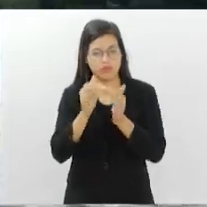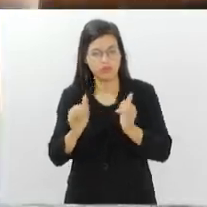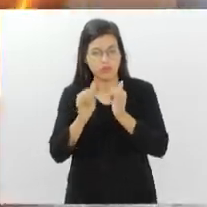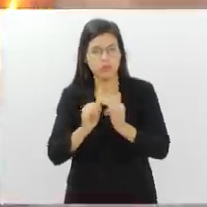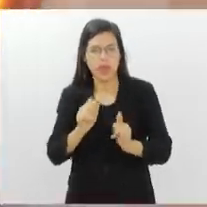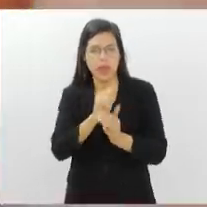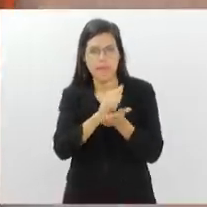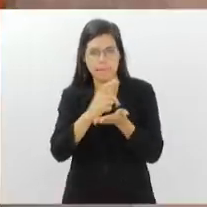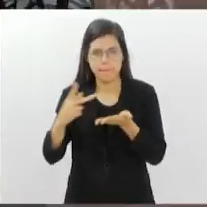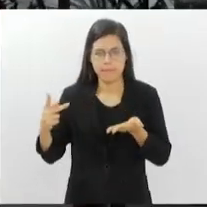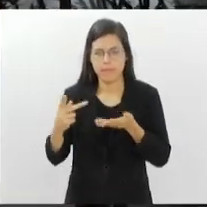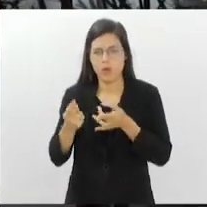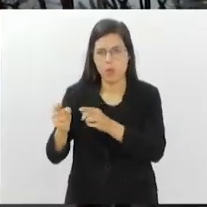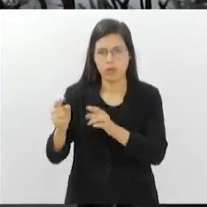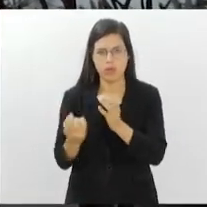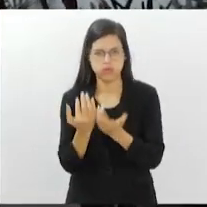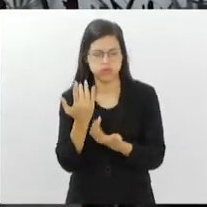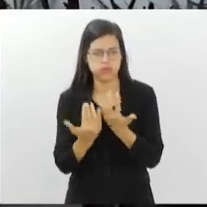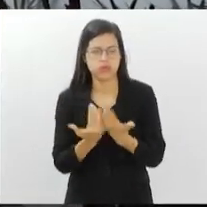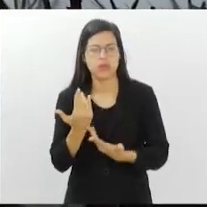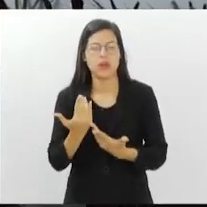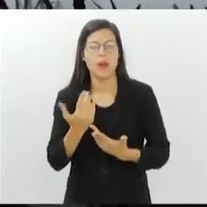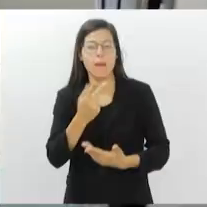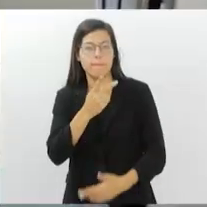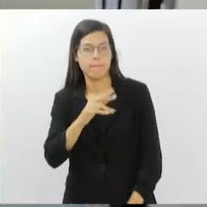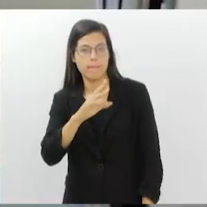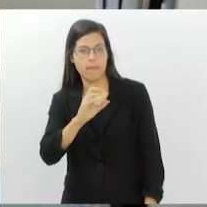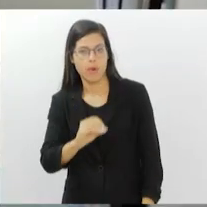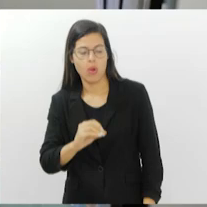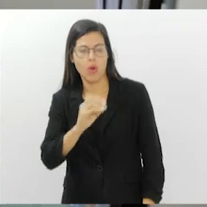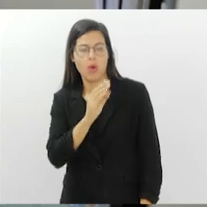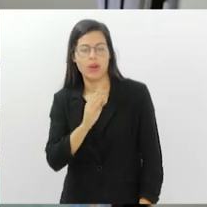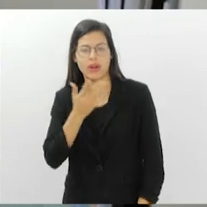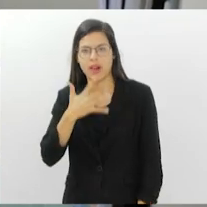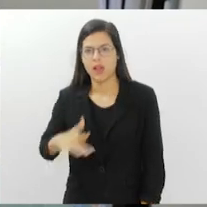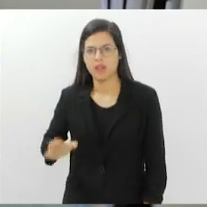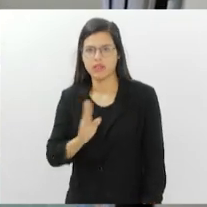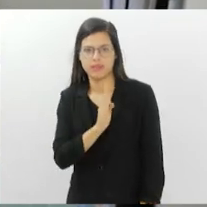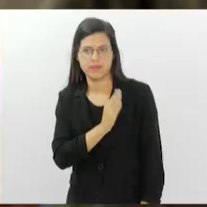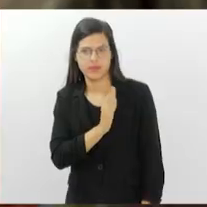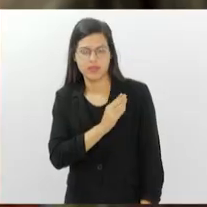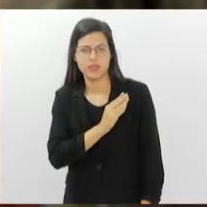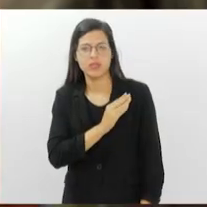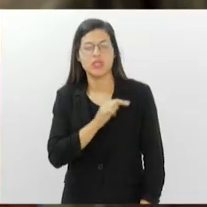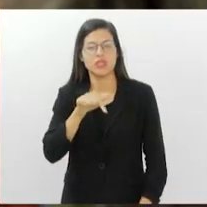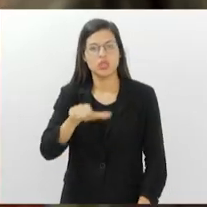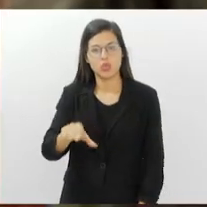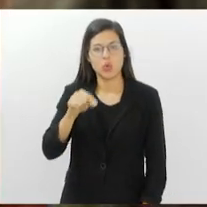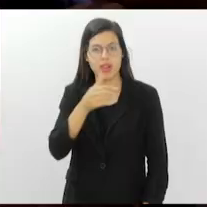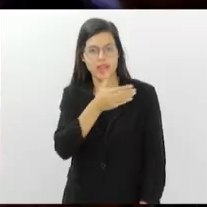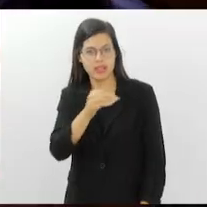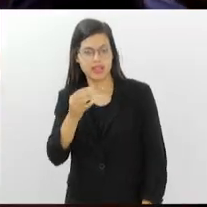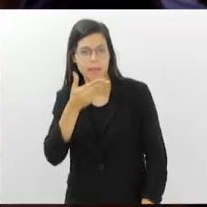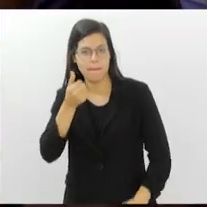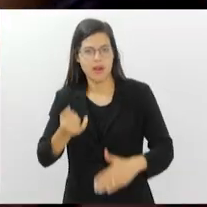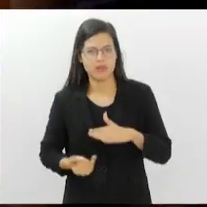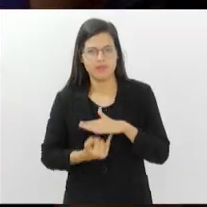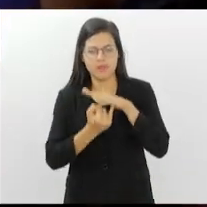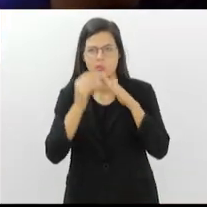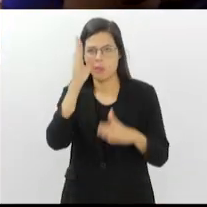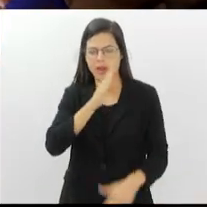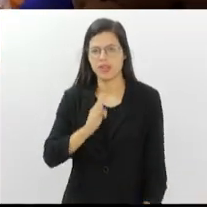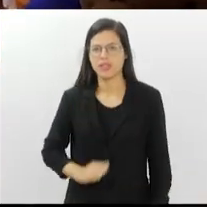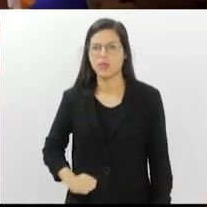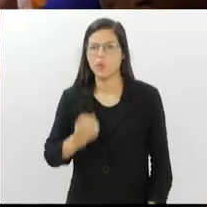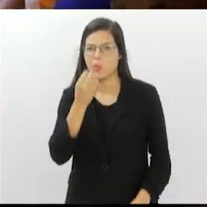queimadas. Procriança cardíaca é eleita pela quarta vez uma das 100 melhores ONGs do país. O Bom Dia